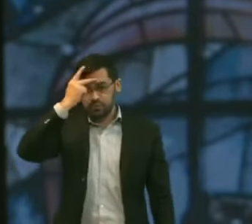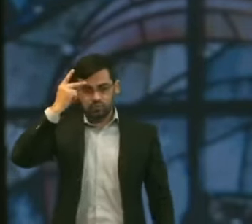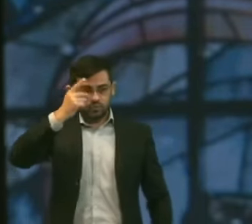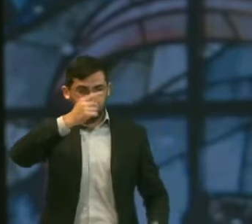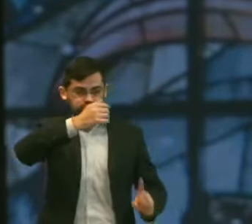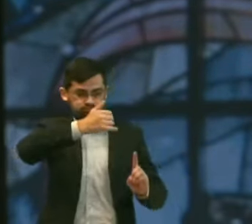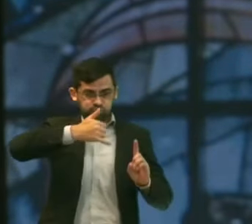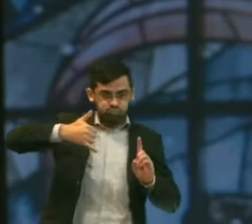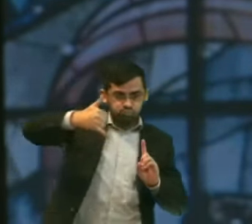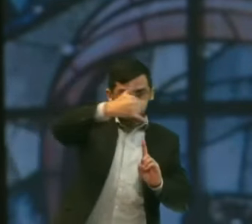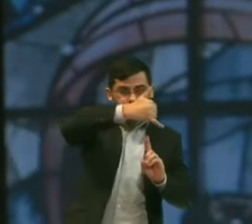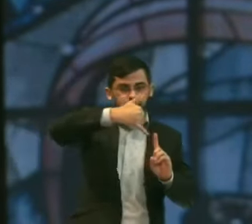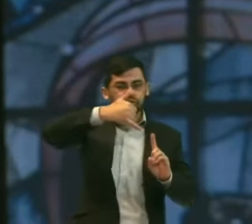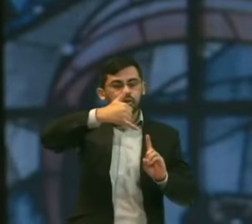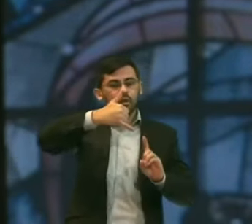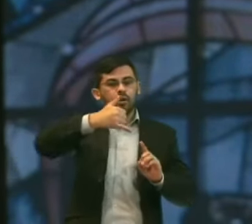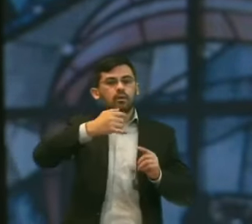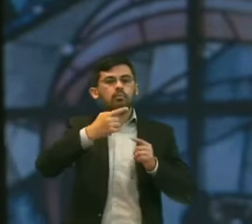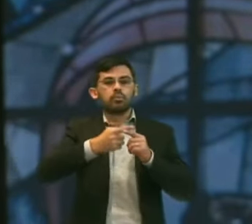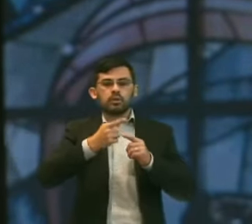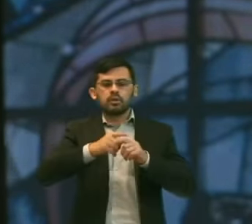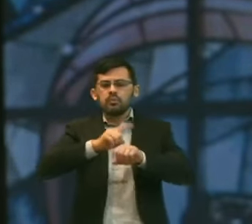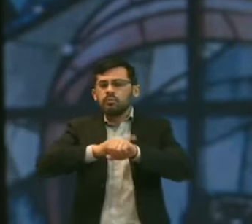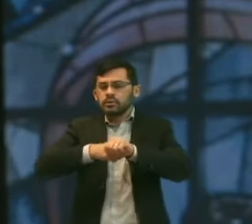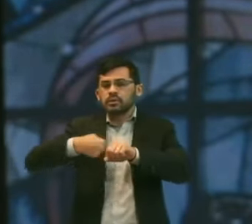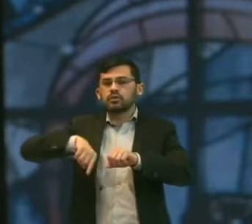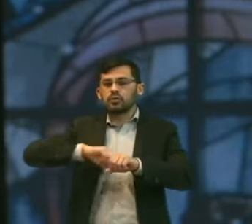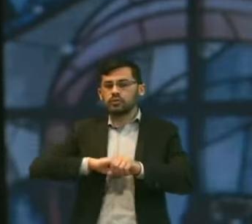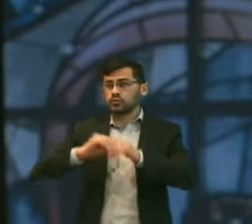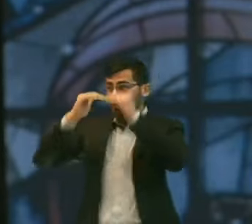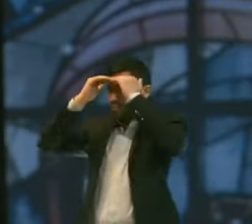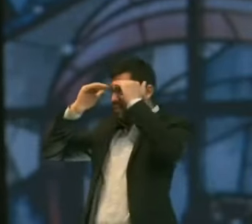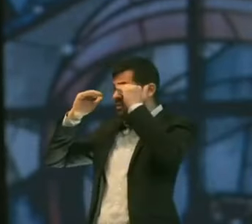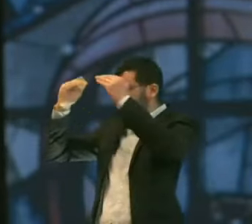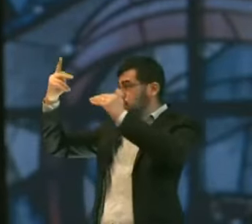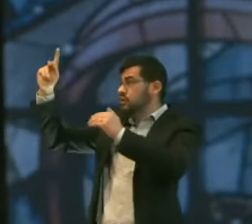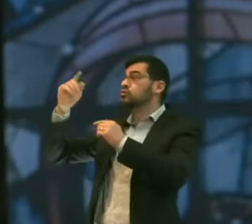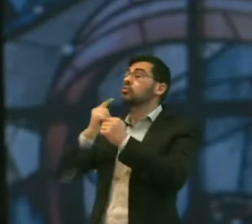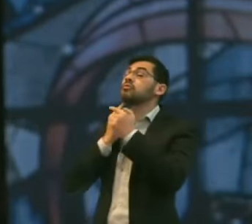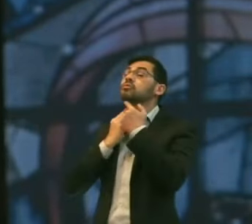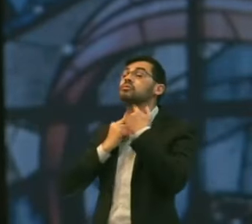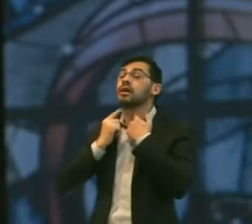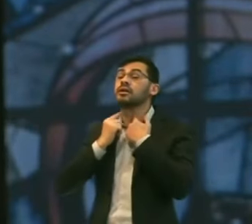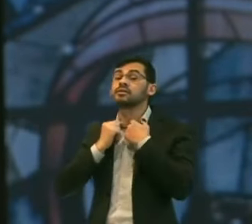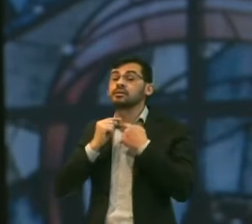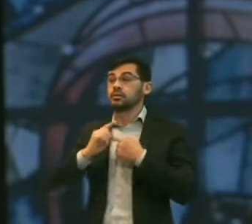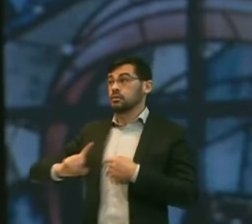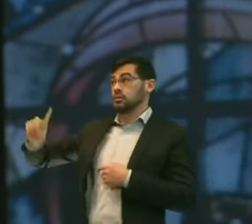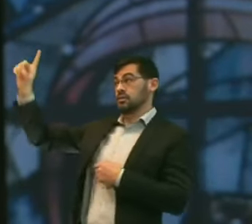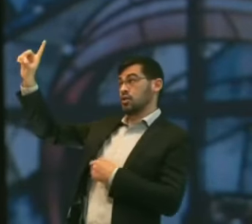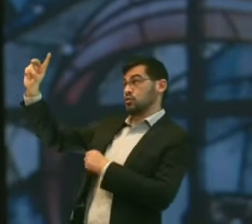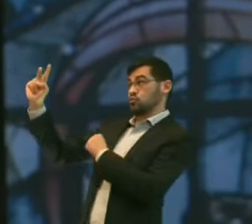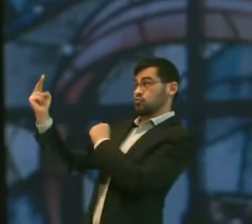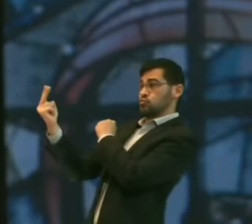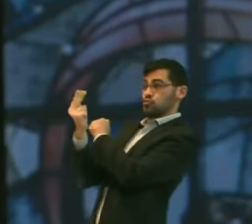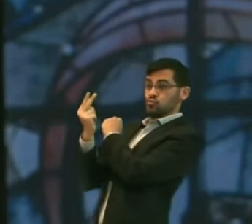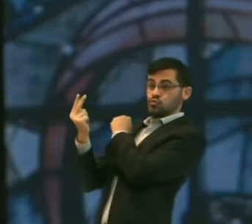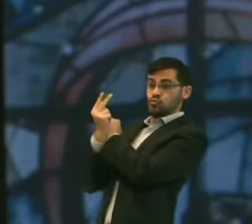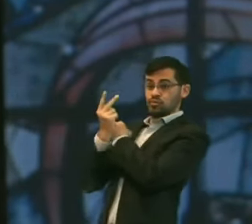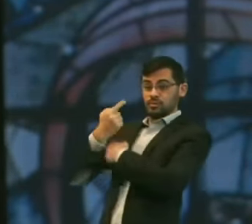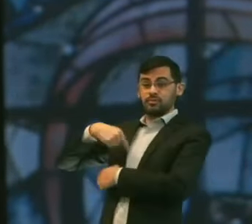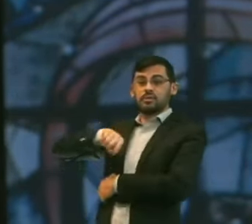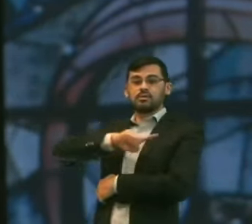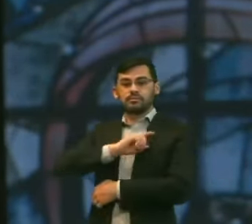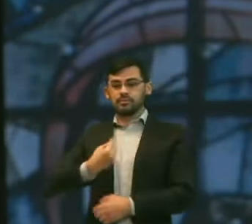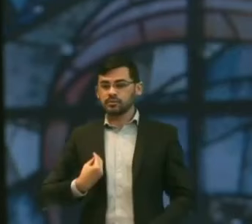enquanto Cumprimos A sua vontade Ele cuida Das nossas ansiedades